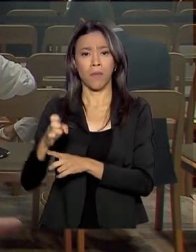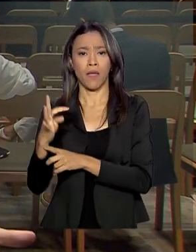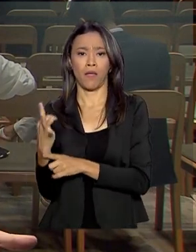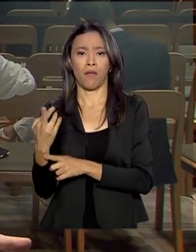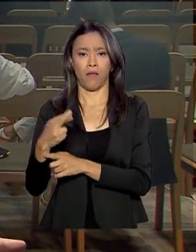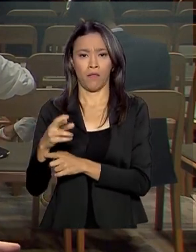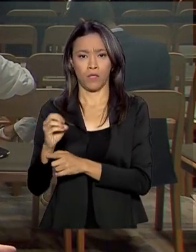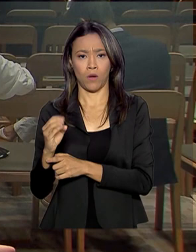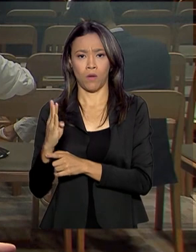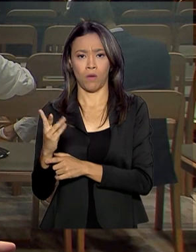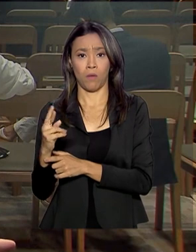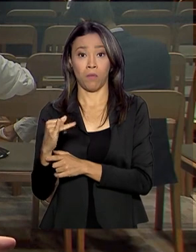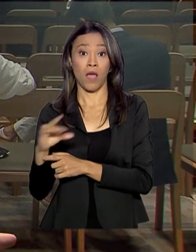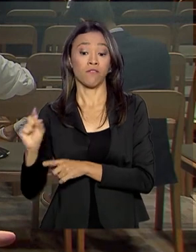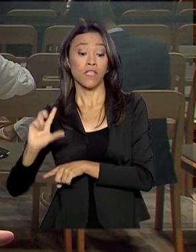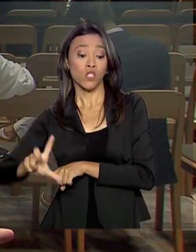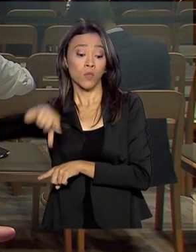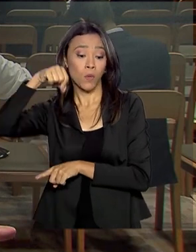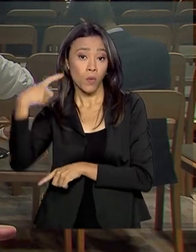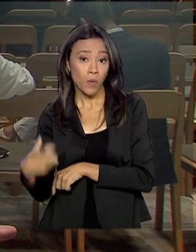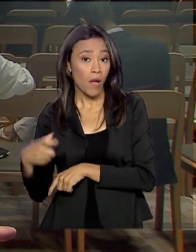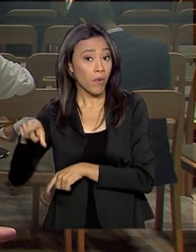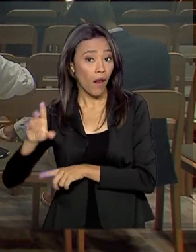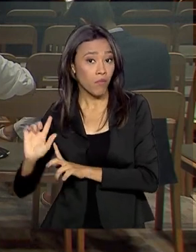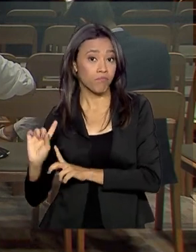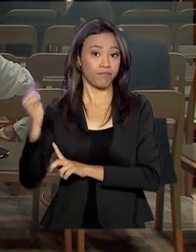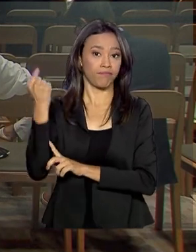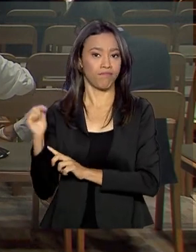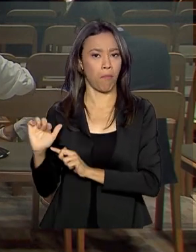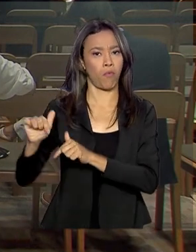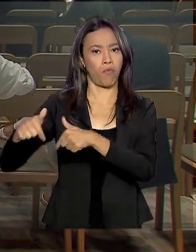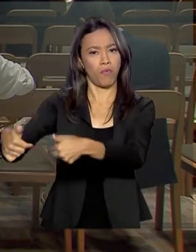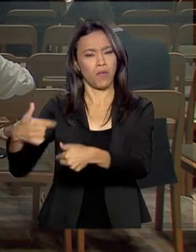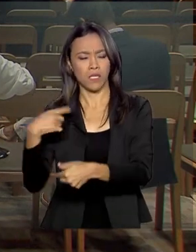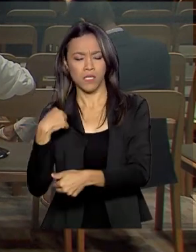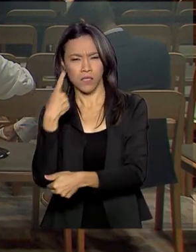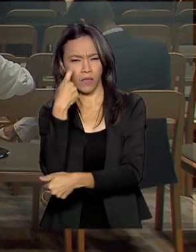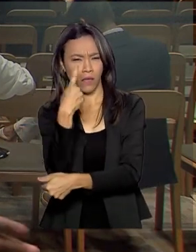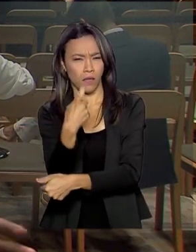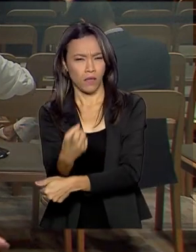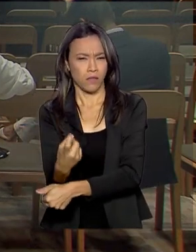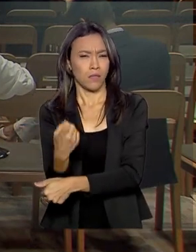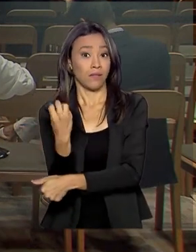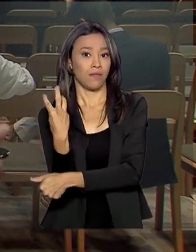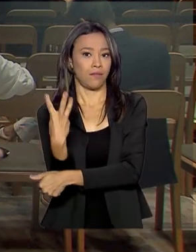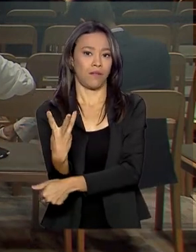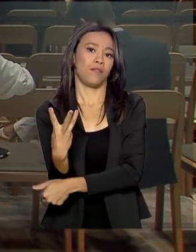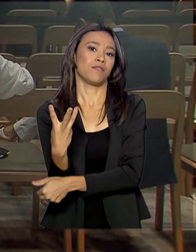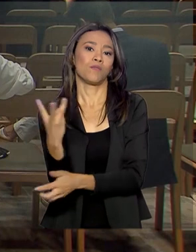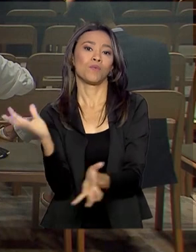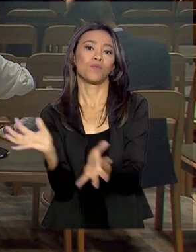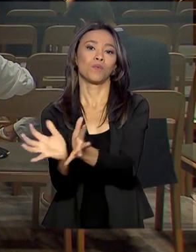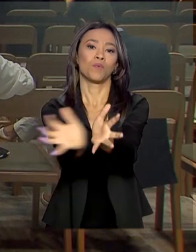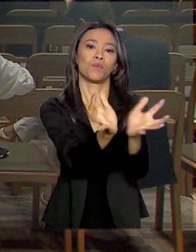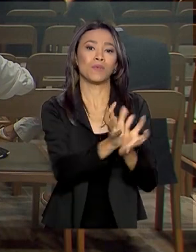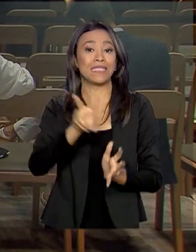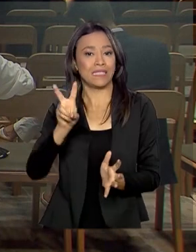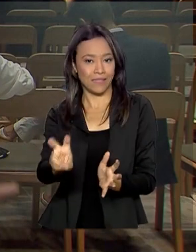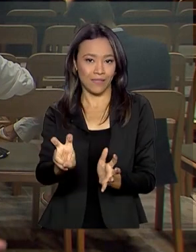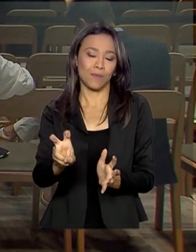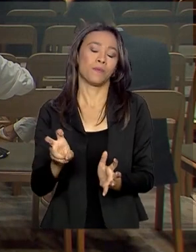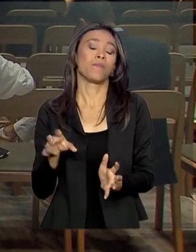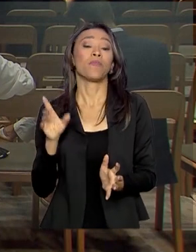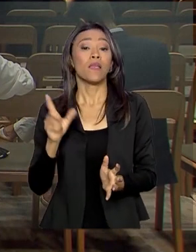já atuar como operadora nas áreas oferecidas e demonstrou interesse em três dos cinco blocos. Para a ANP, o leilão de hoje também será um sucesso,